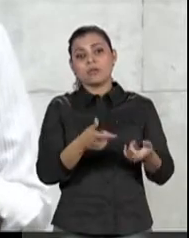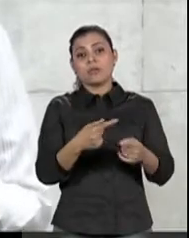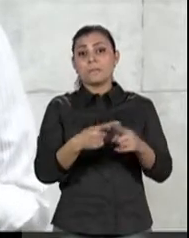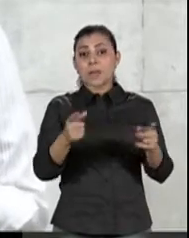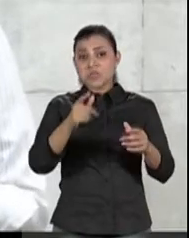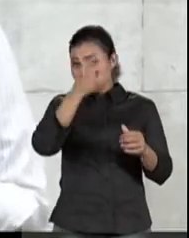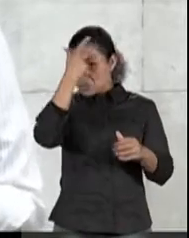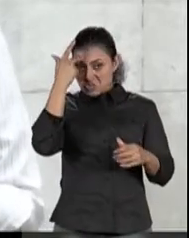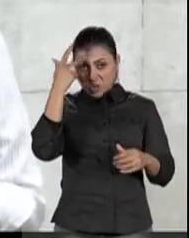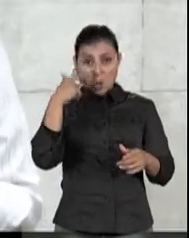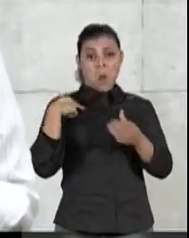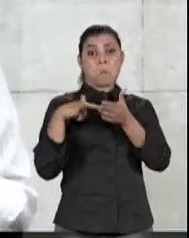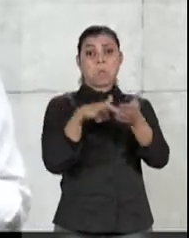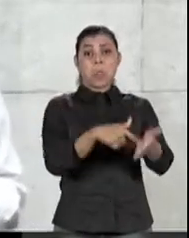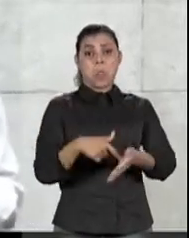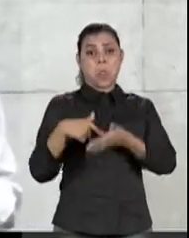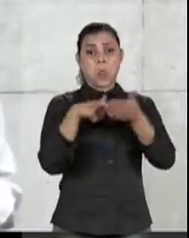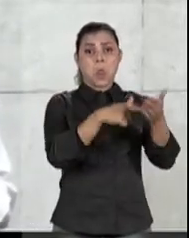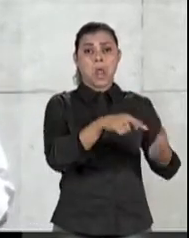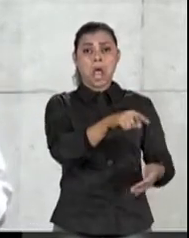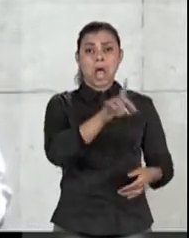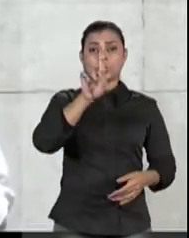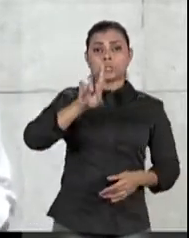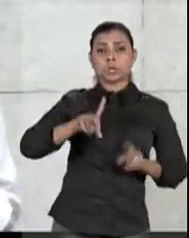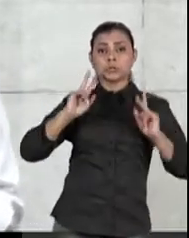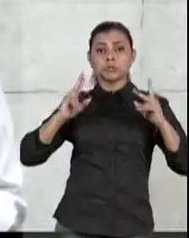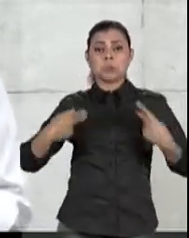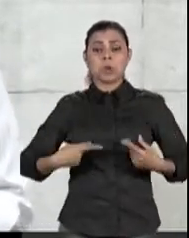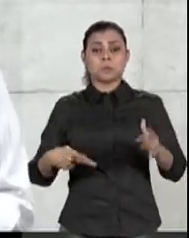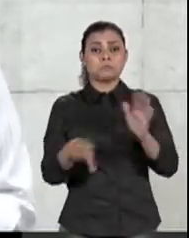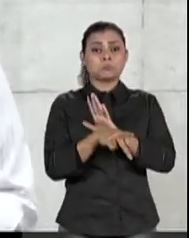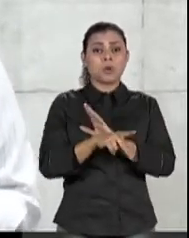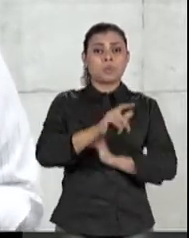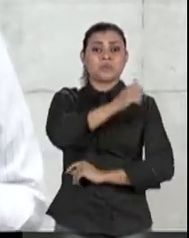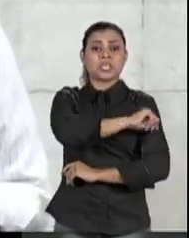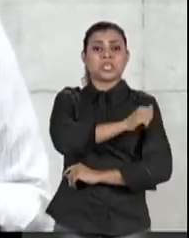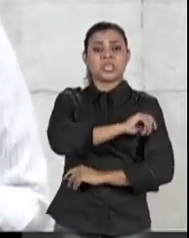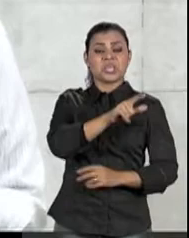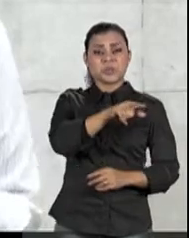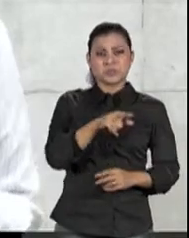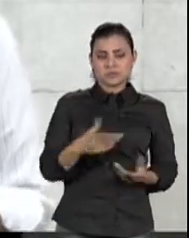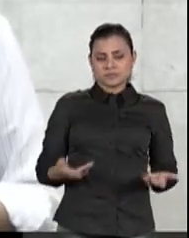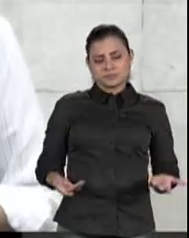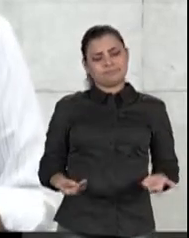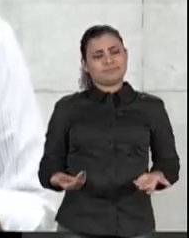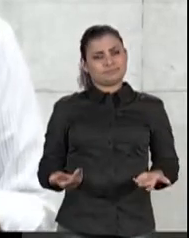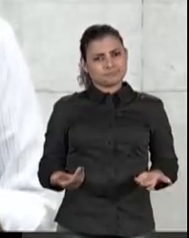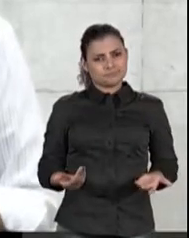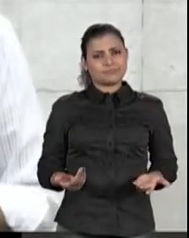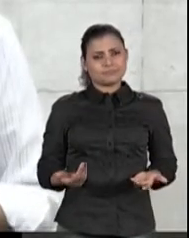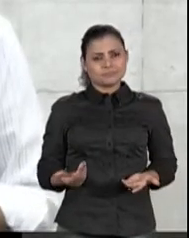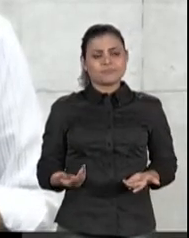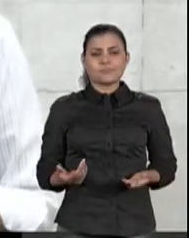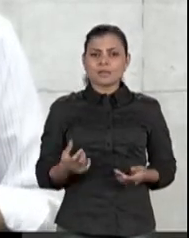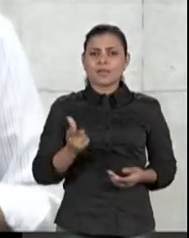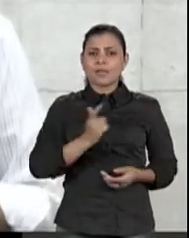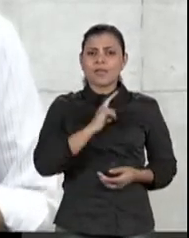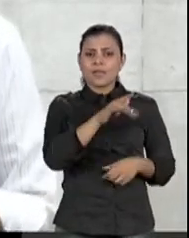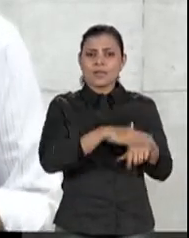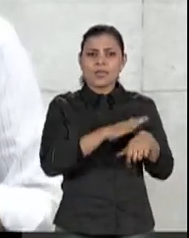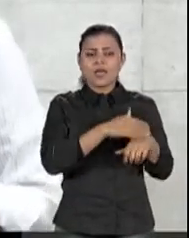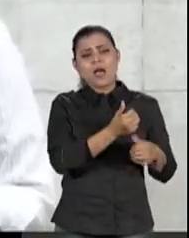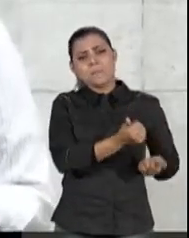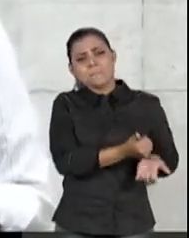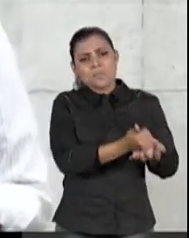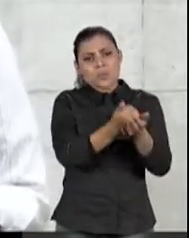trouxeram à tona o fato de que ela, na Comissão de Direitos Humanos da Câmara de Vereadores do Rio de Janeiro, prestou auxílio,